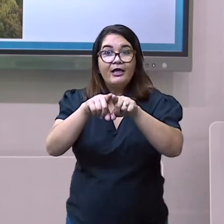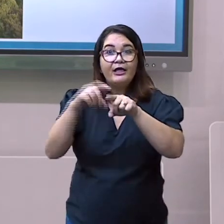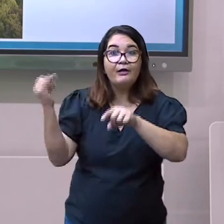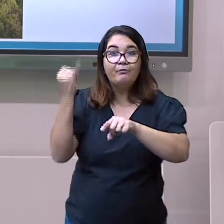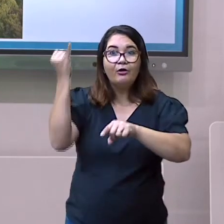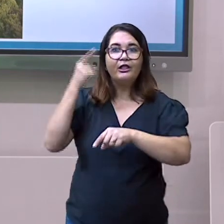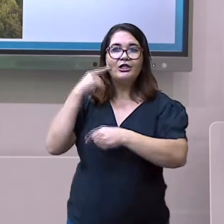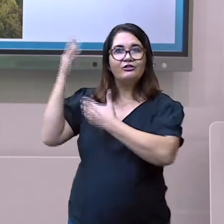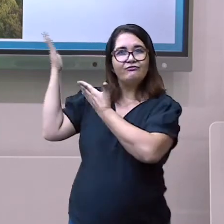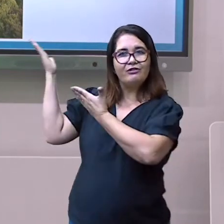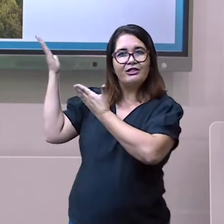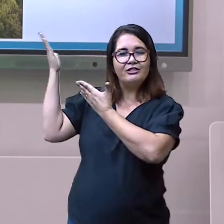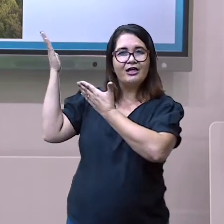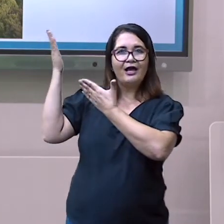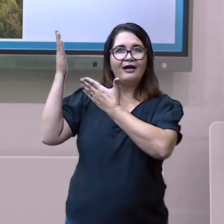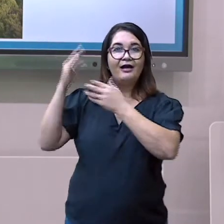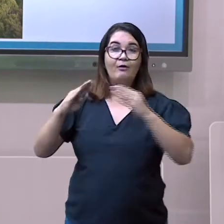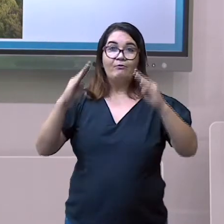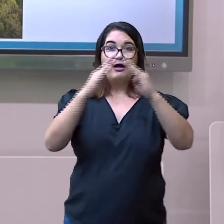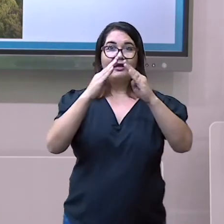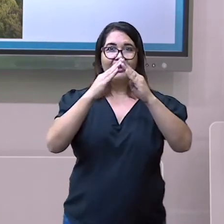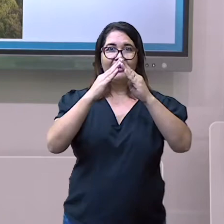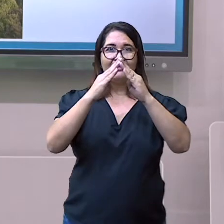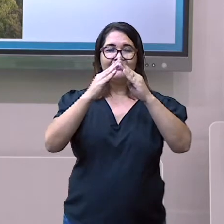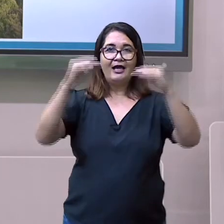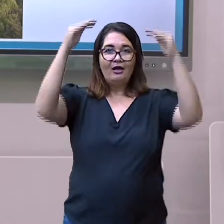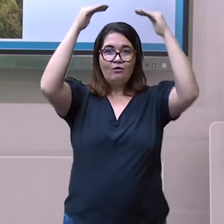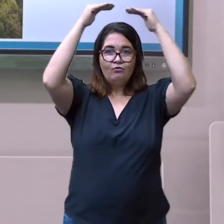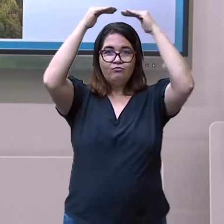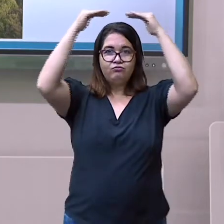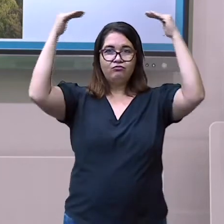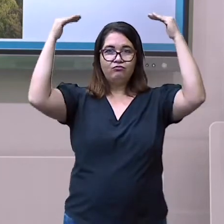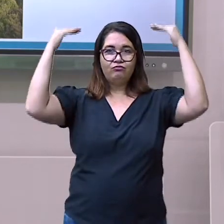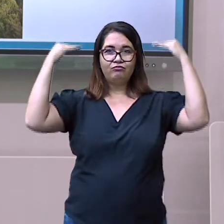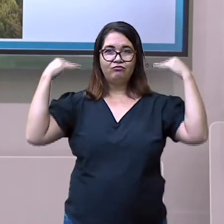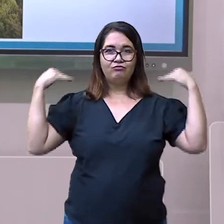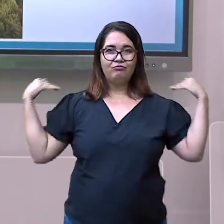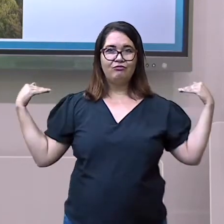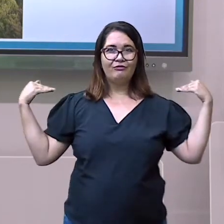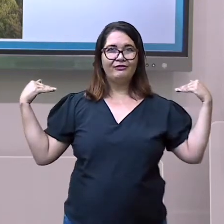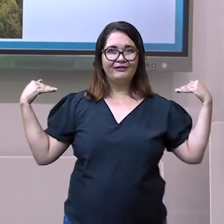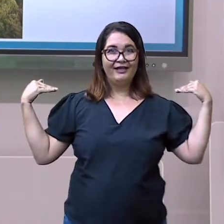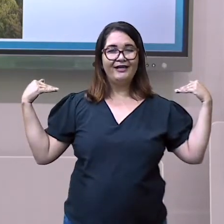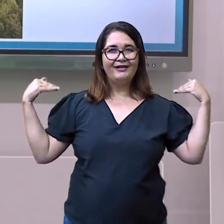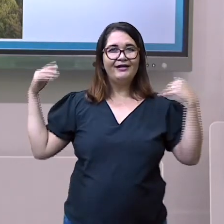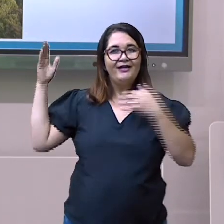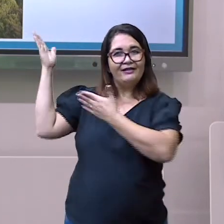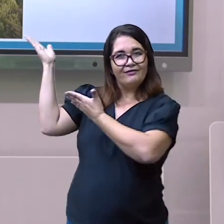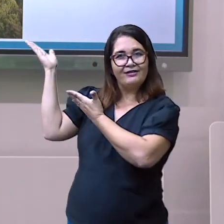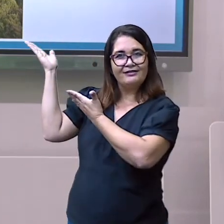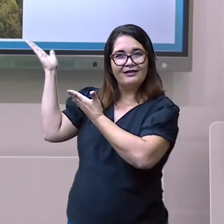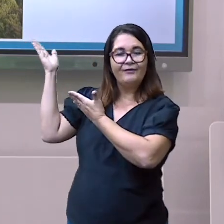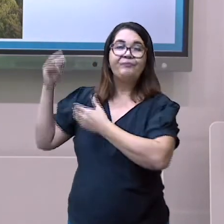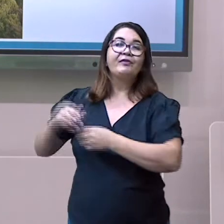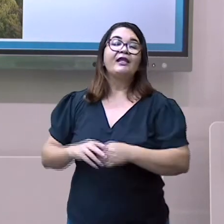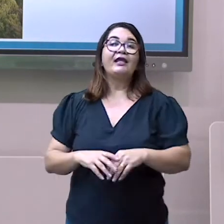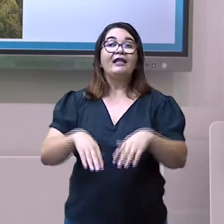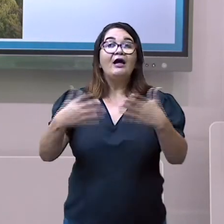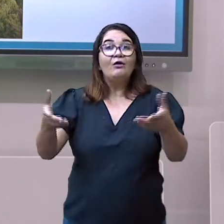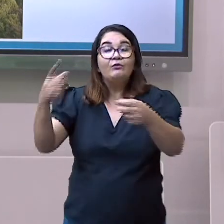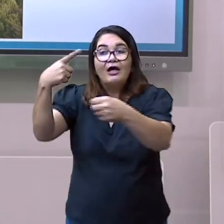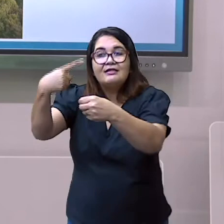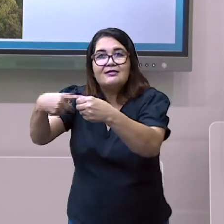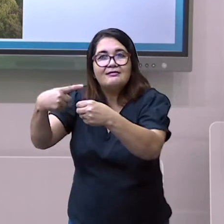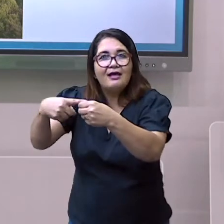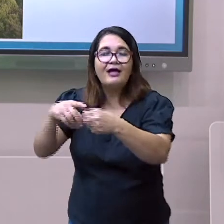Forte de São Francisco Xavier, e do século XIX, que é o Farol de Santa Luzia. A cidade também é